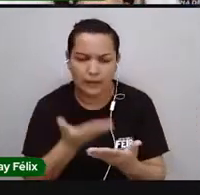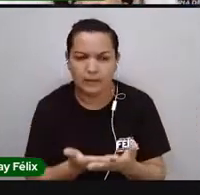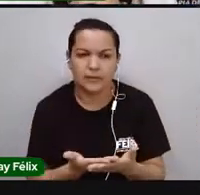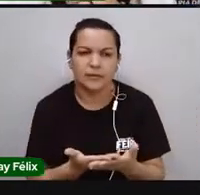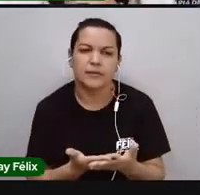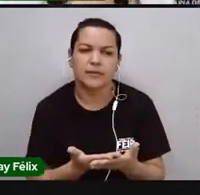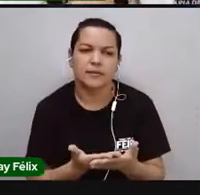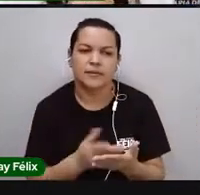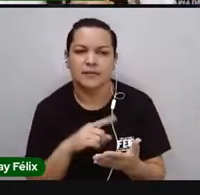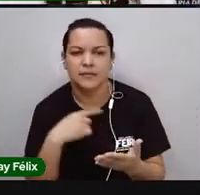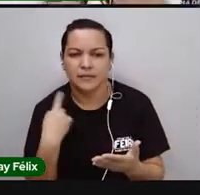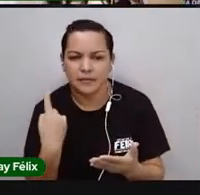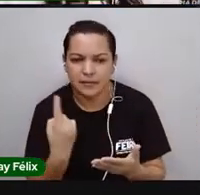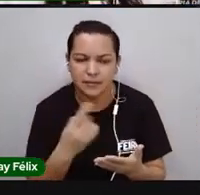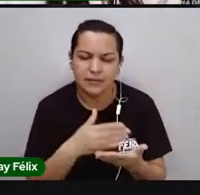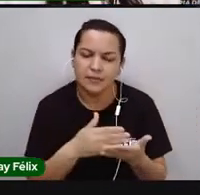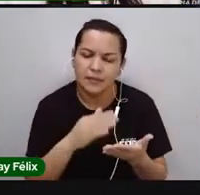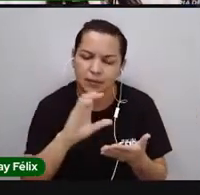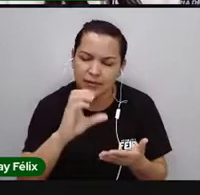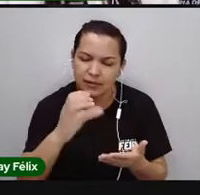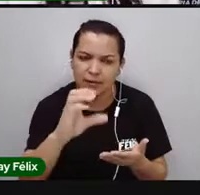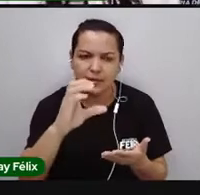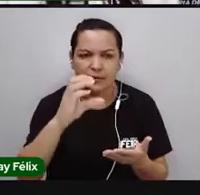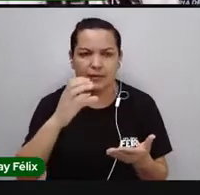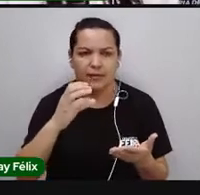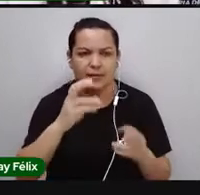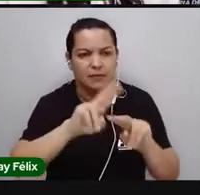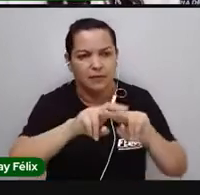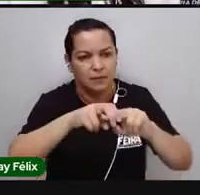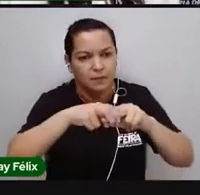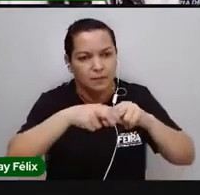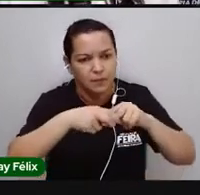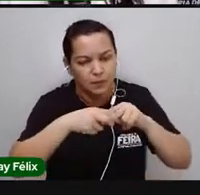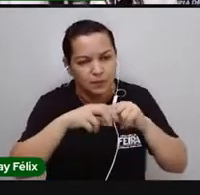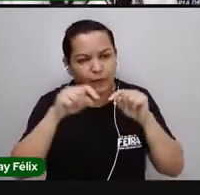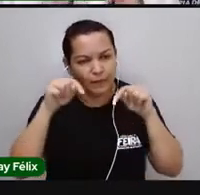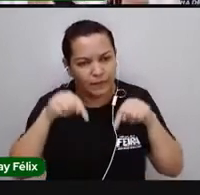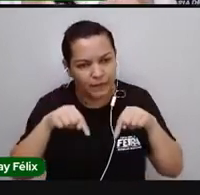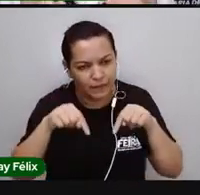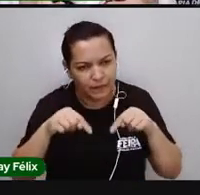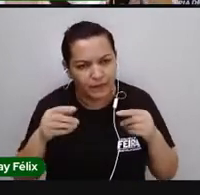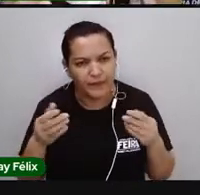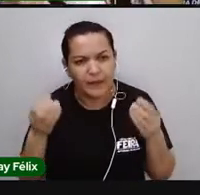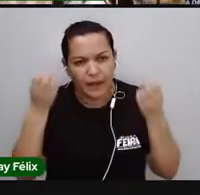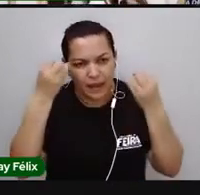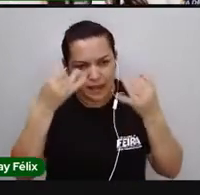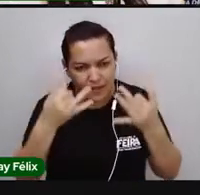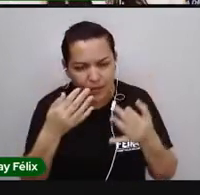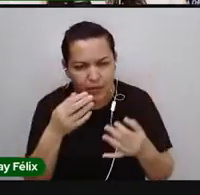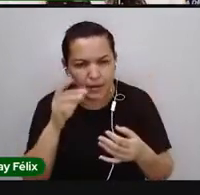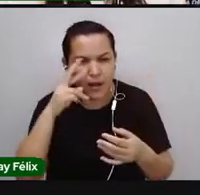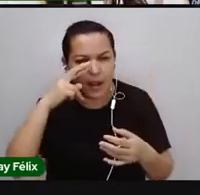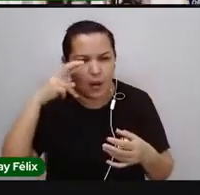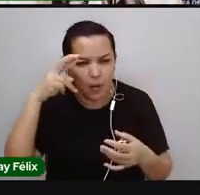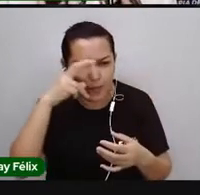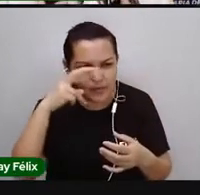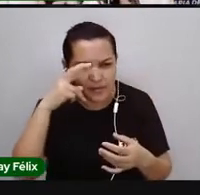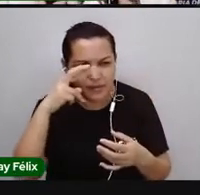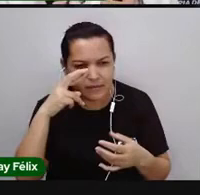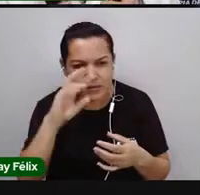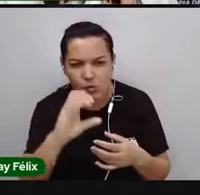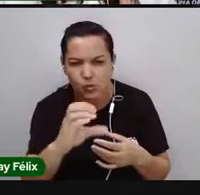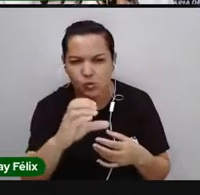gente começa a falar de ciências. Por quê? Porque aqui a pró vai trazer uma observação sobre a